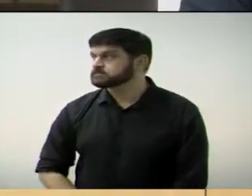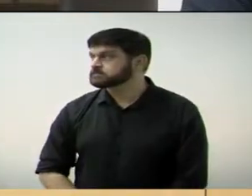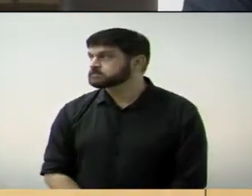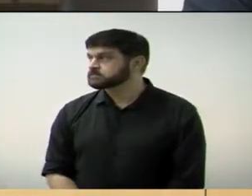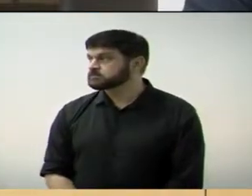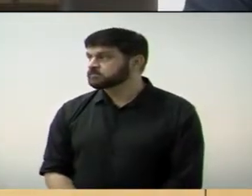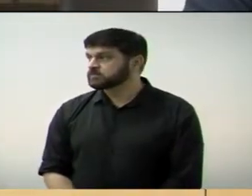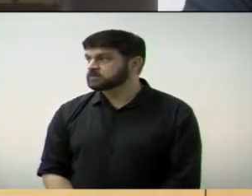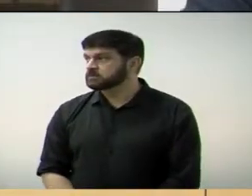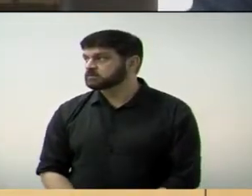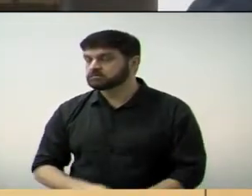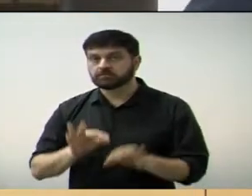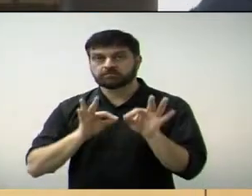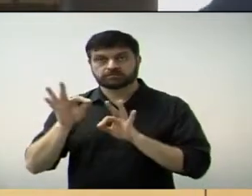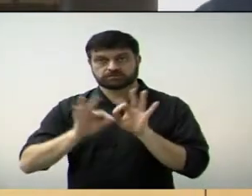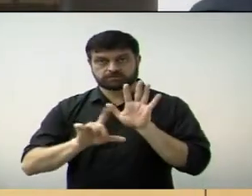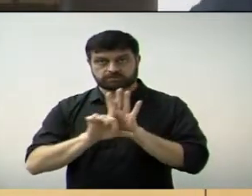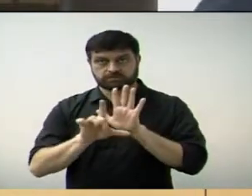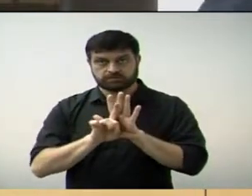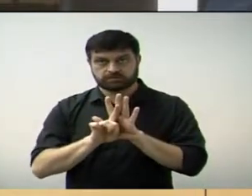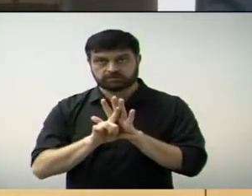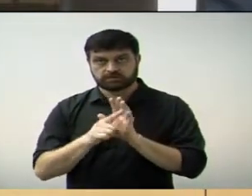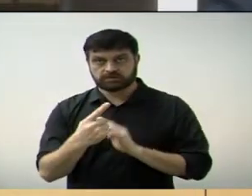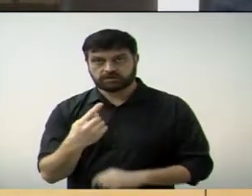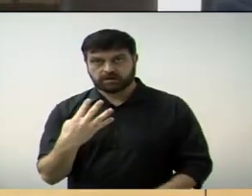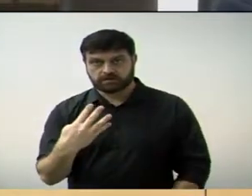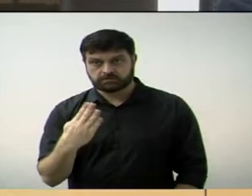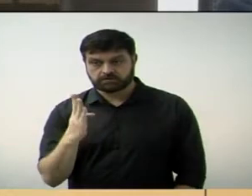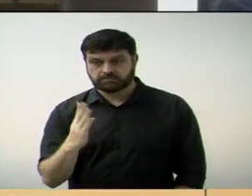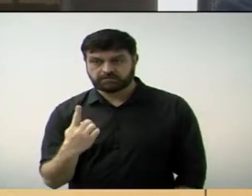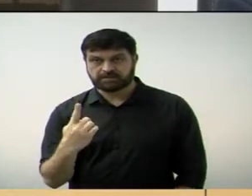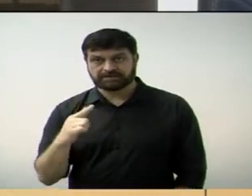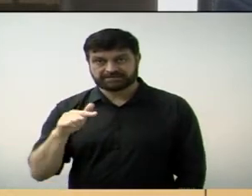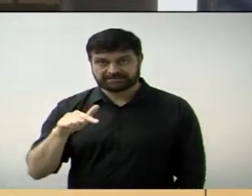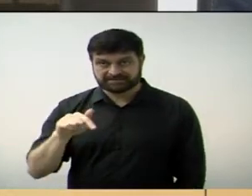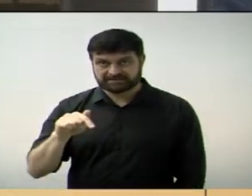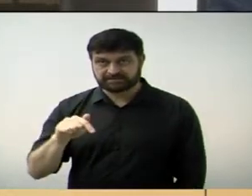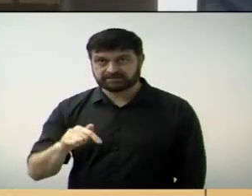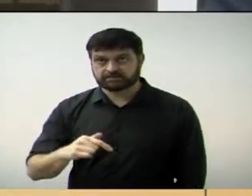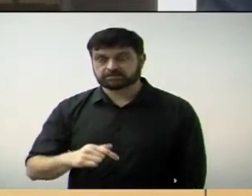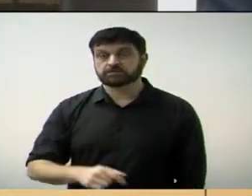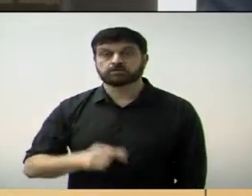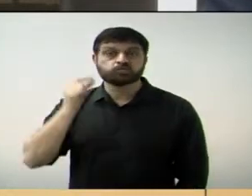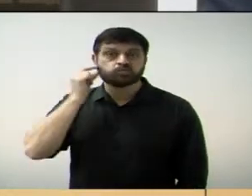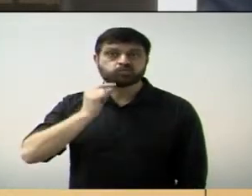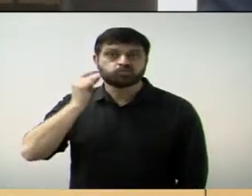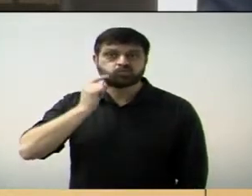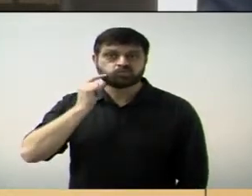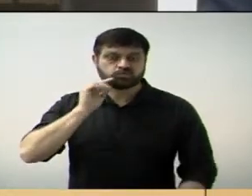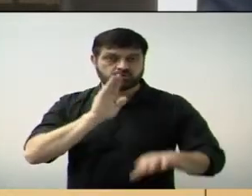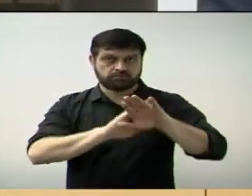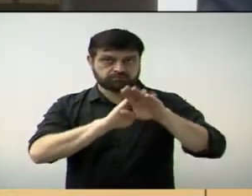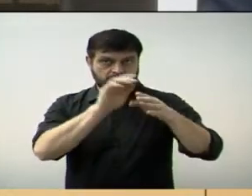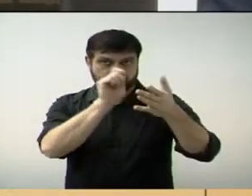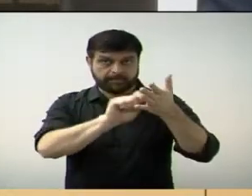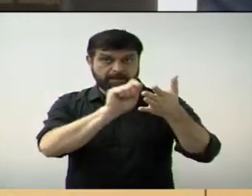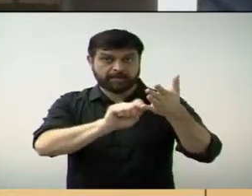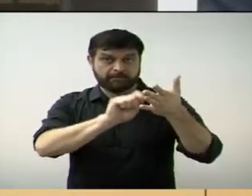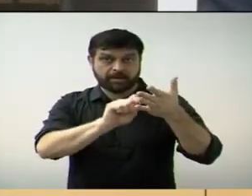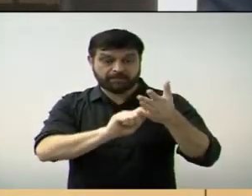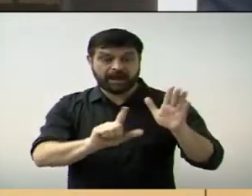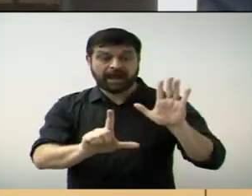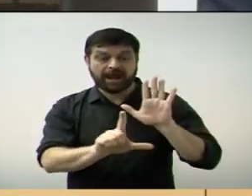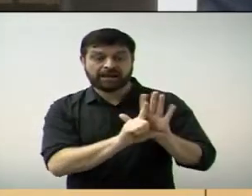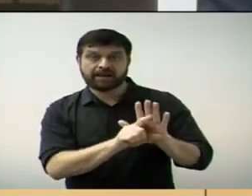O projeto de lei 14 de 2017 de minha autoria está em discussão quanto à legalidade.